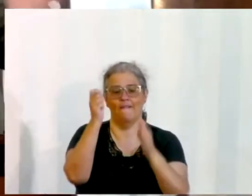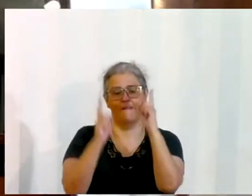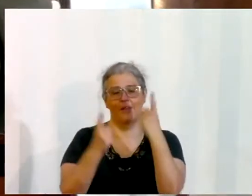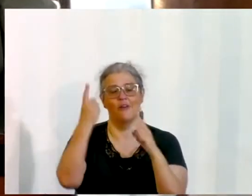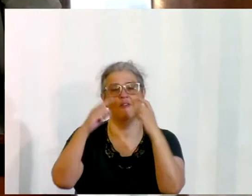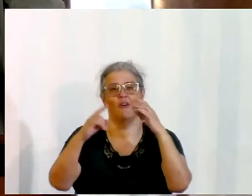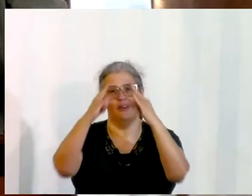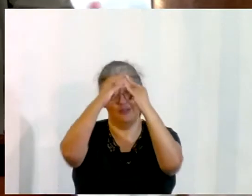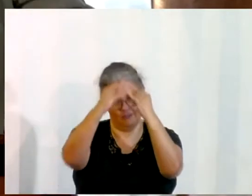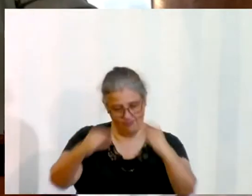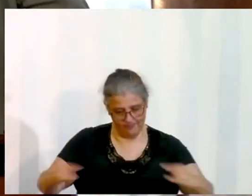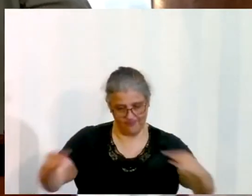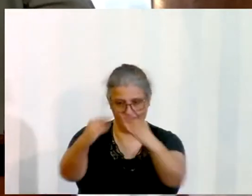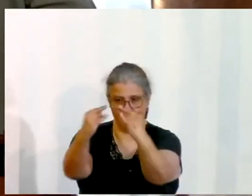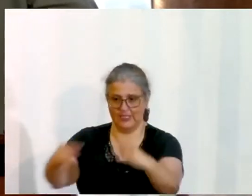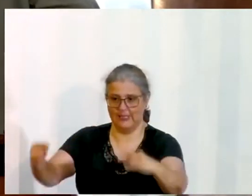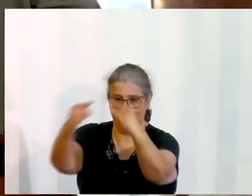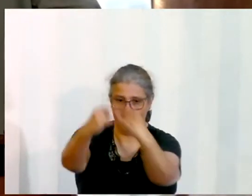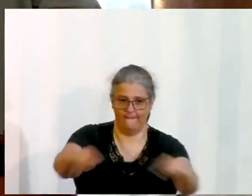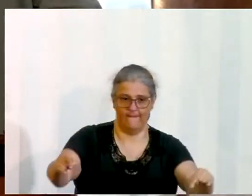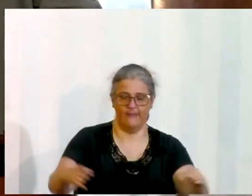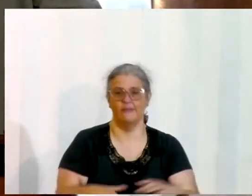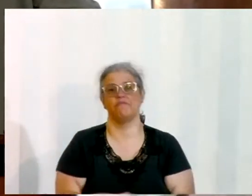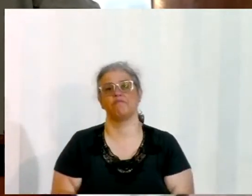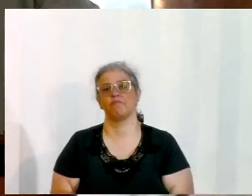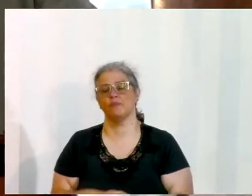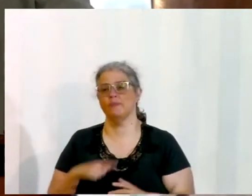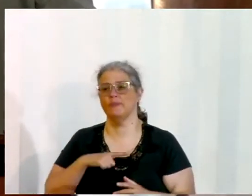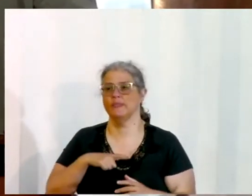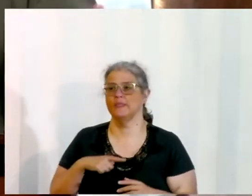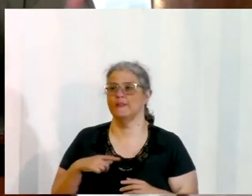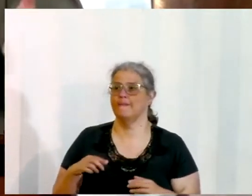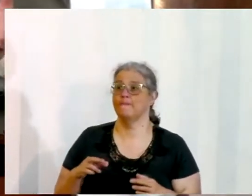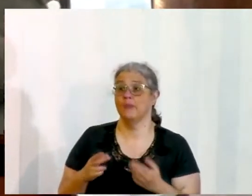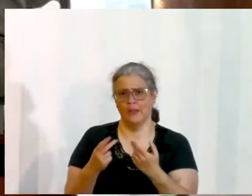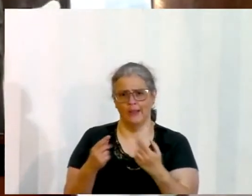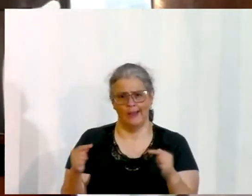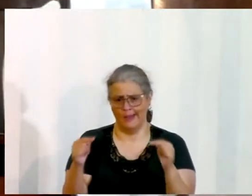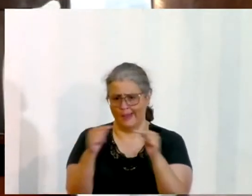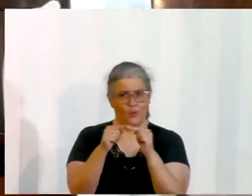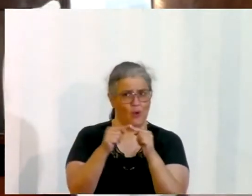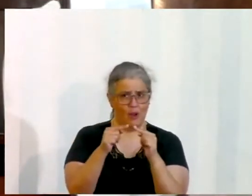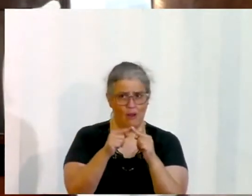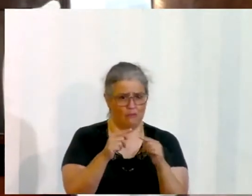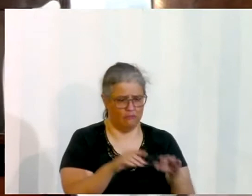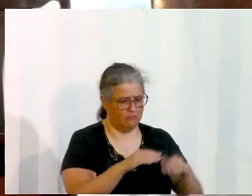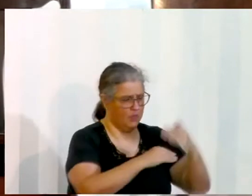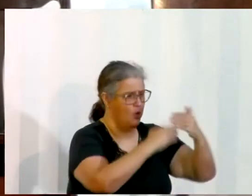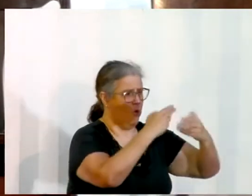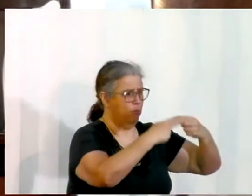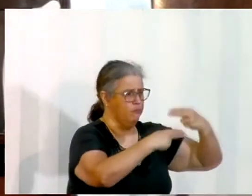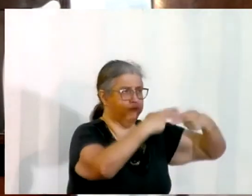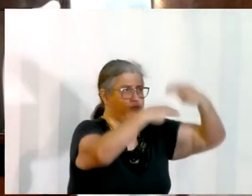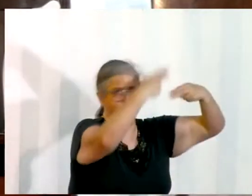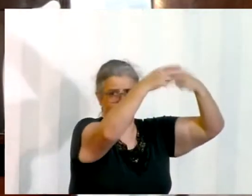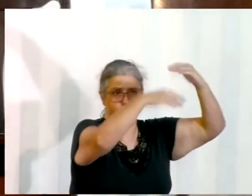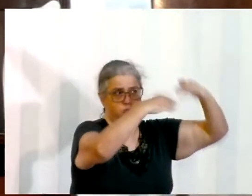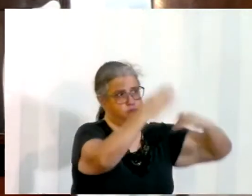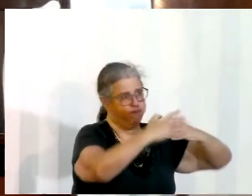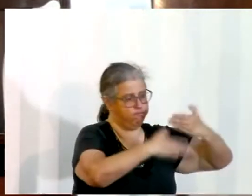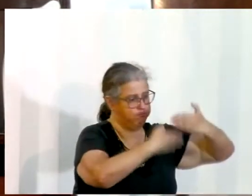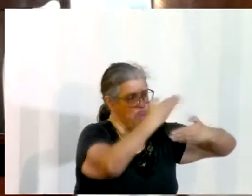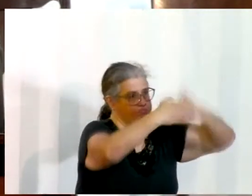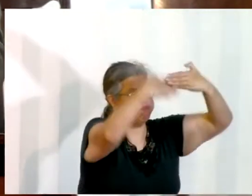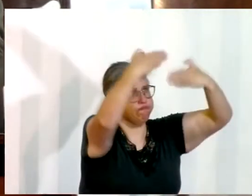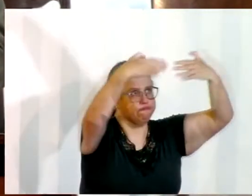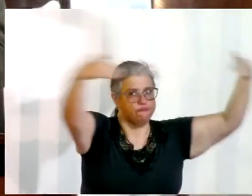coincidência, coincidência ser no sétimo mês a dedicação dos muros? Não, coincidência não, providência de Deus, eles olharam na lei e falaram assim, é este